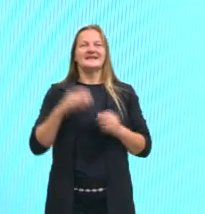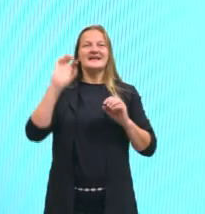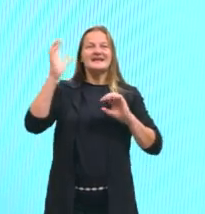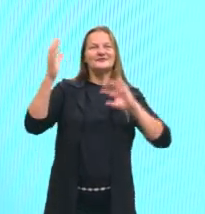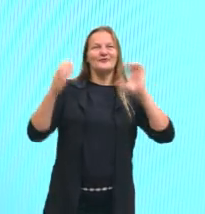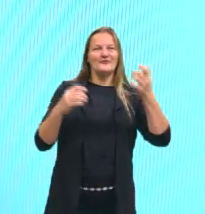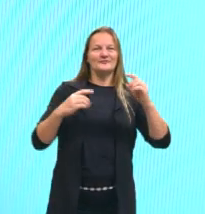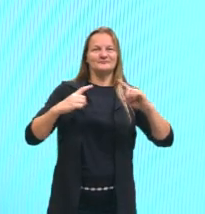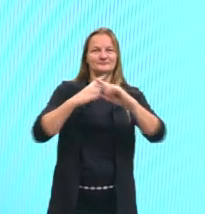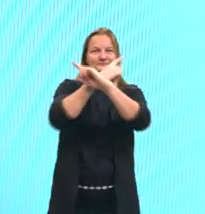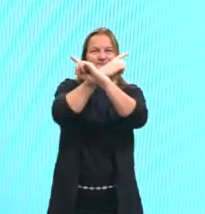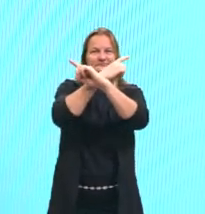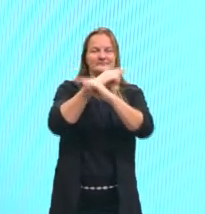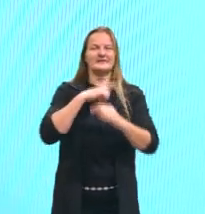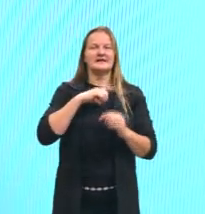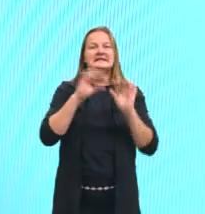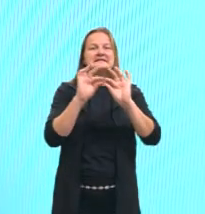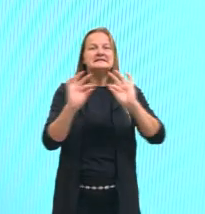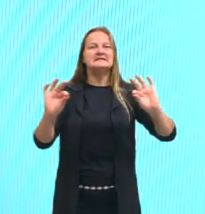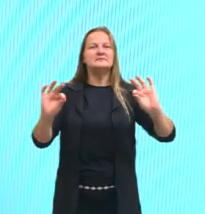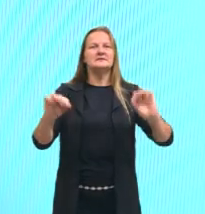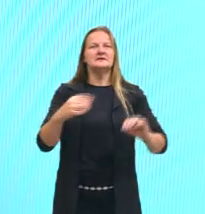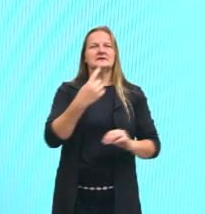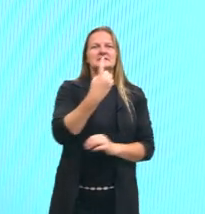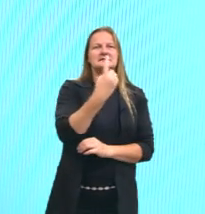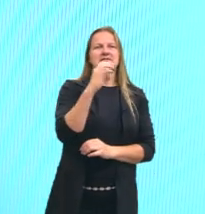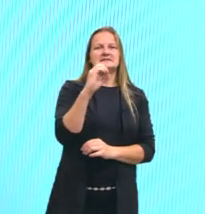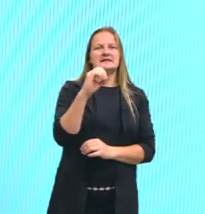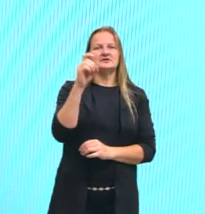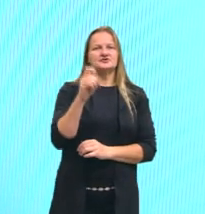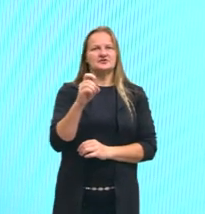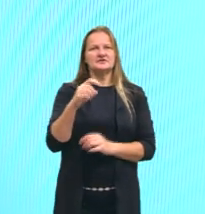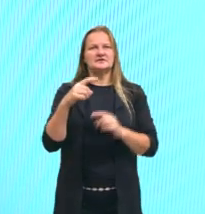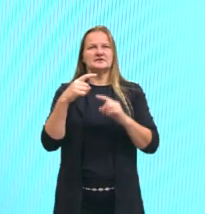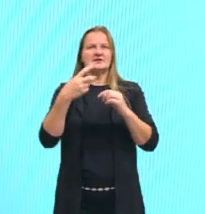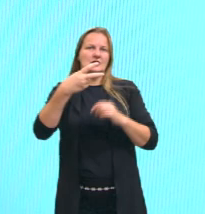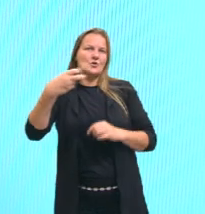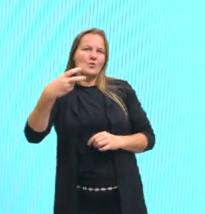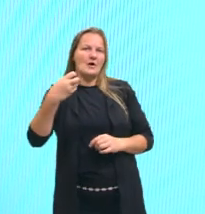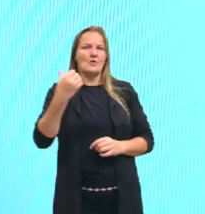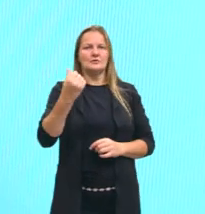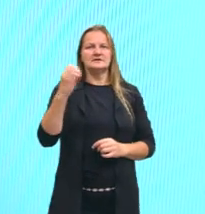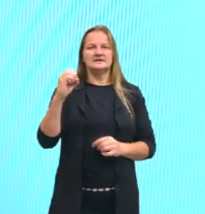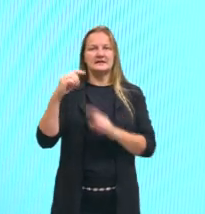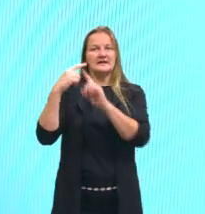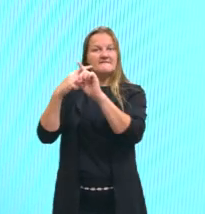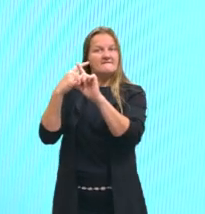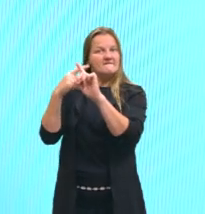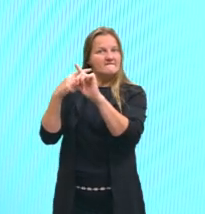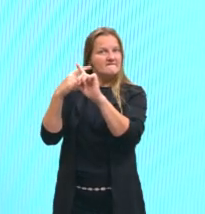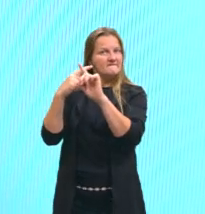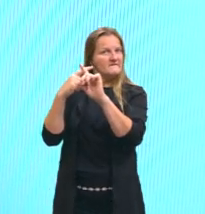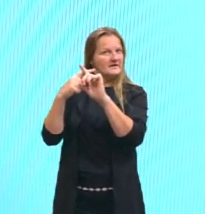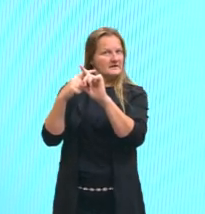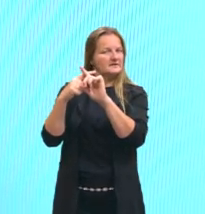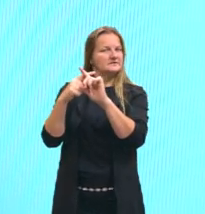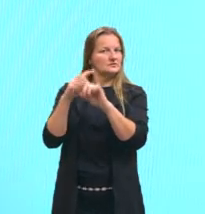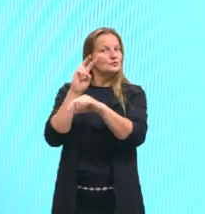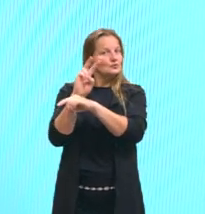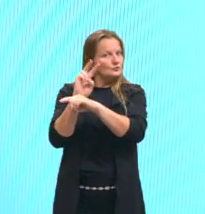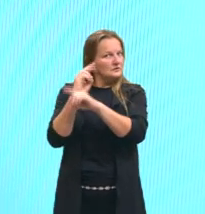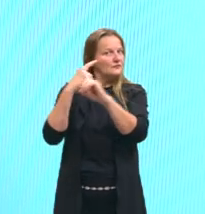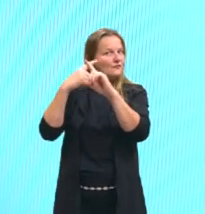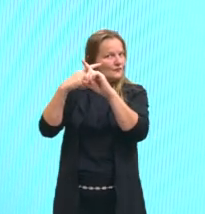regra de 3, bem simples. Vai ter 100x igual a 60 multiplicado, tá? Essa é a multiplicação, às vezes a gente